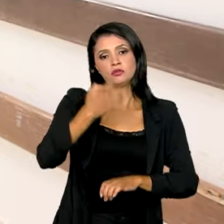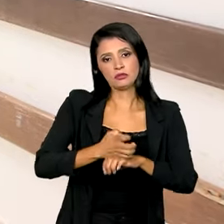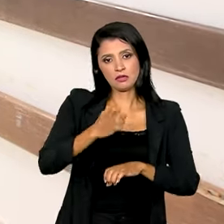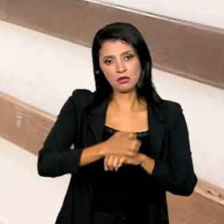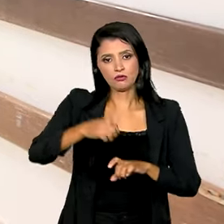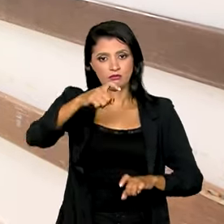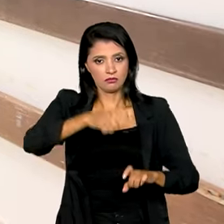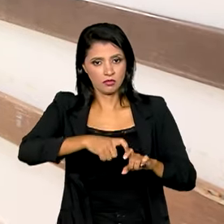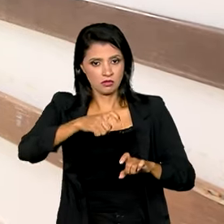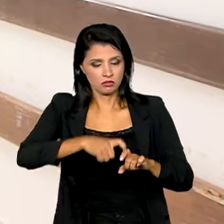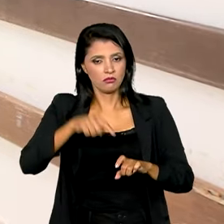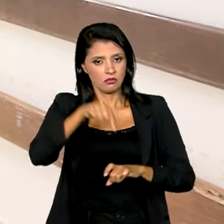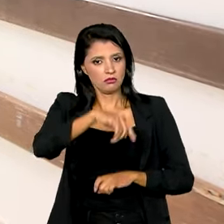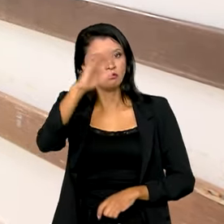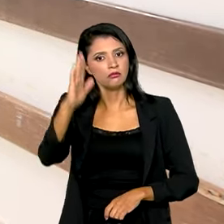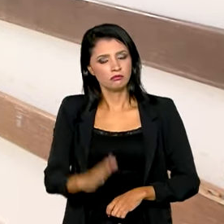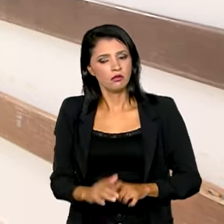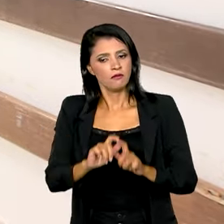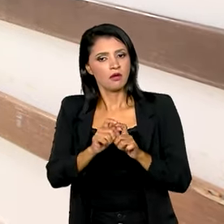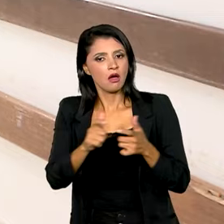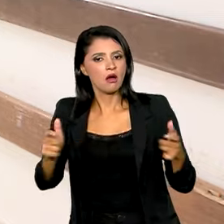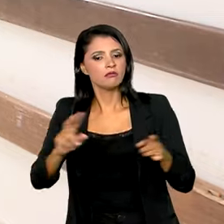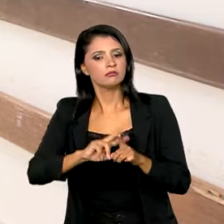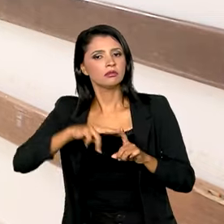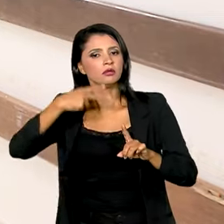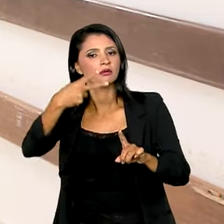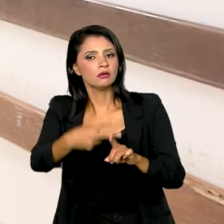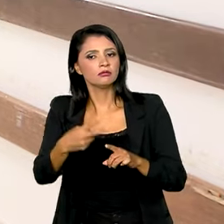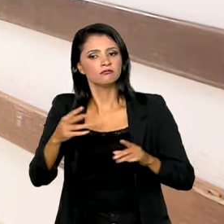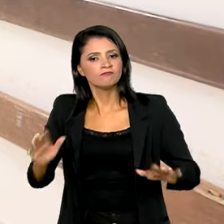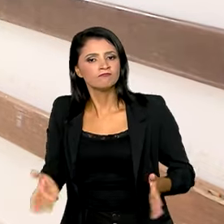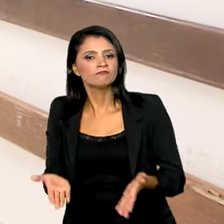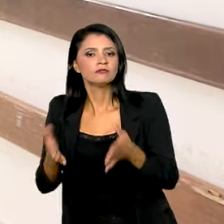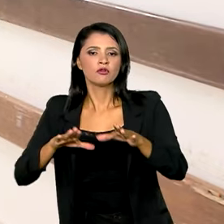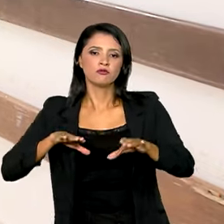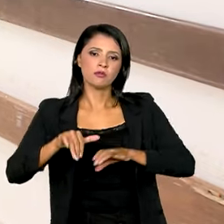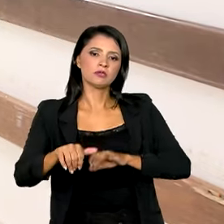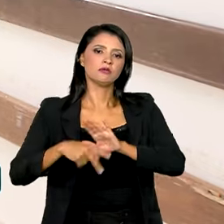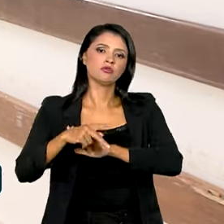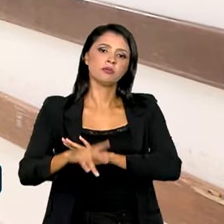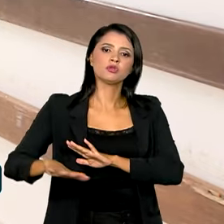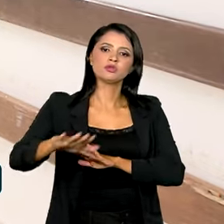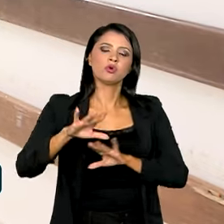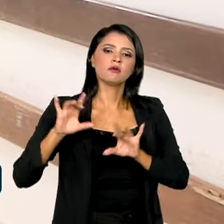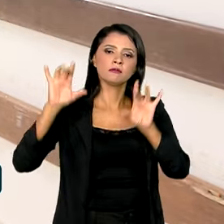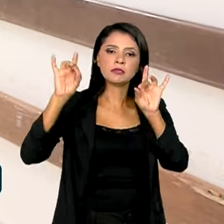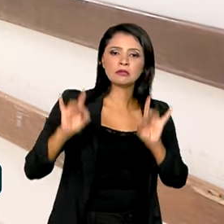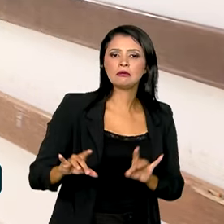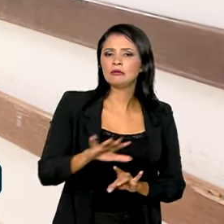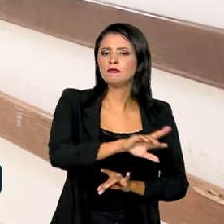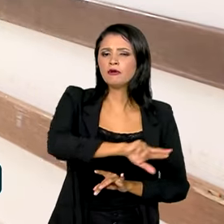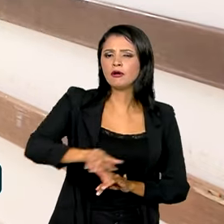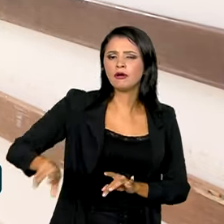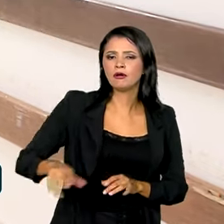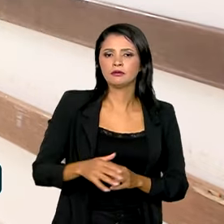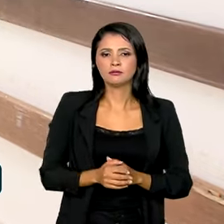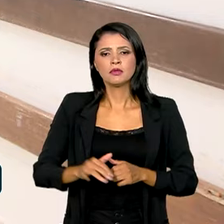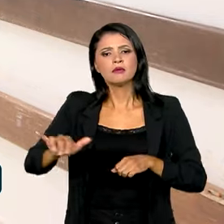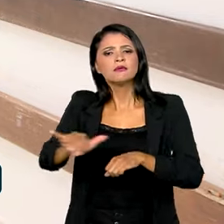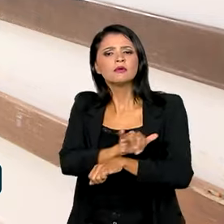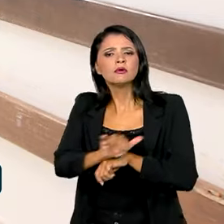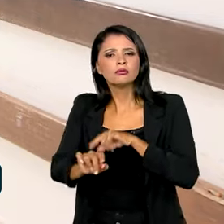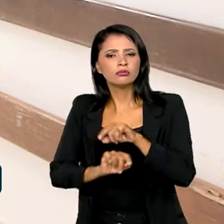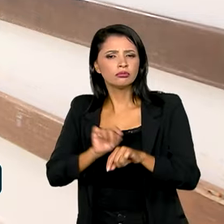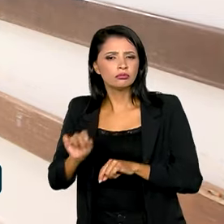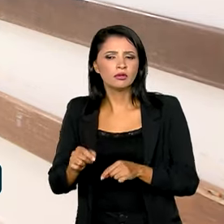país e vem ampliando a concessão para incentivar a formação de especialistas em várias áreas. A estratégia